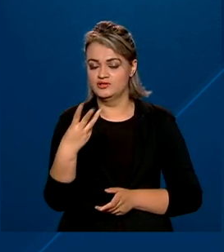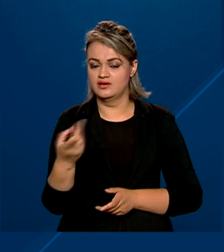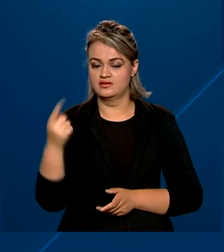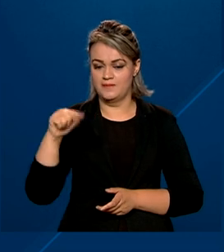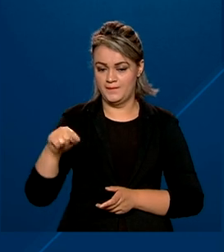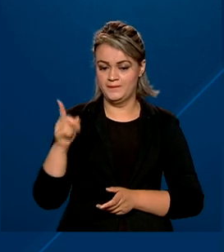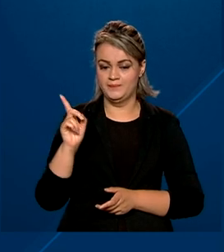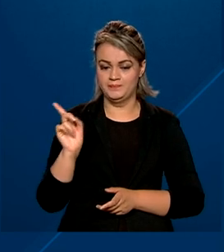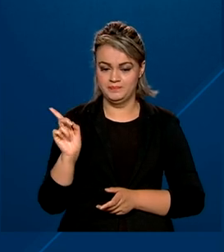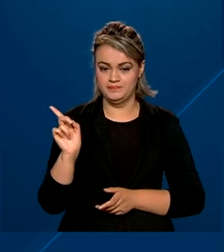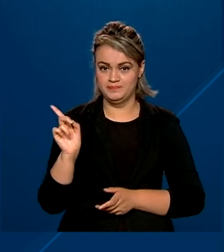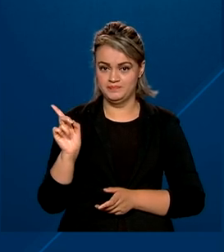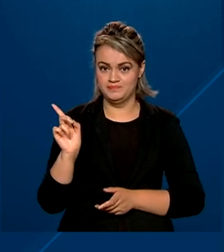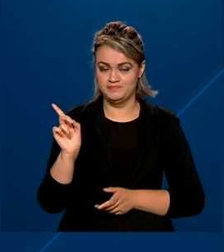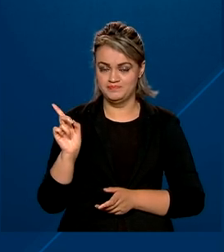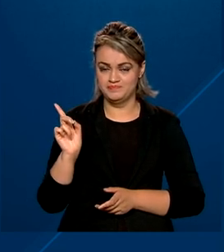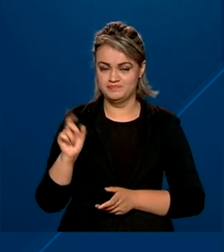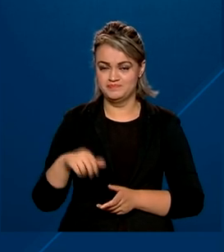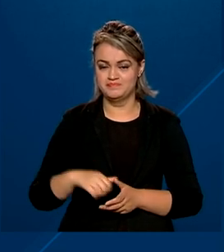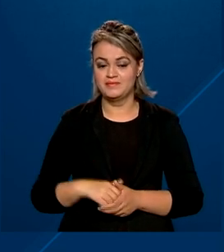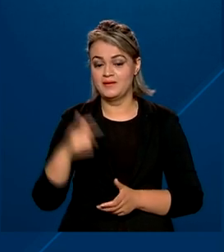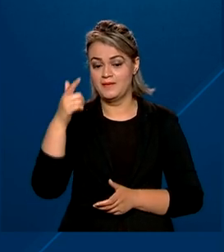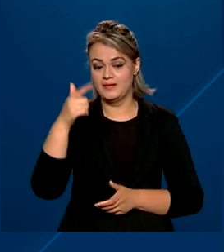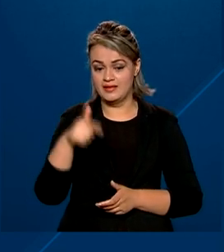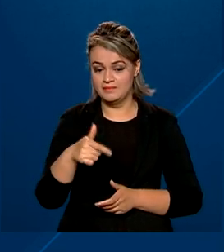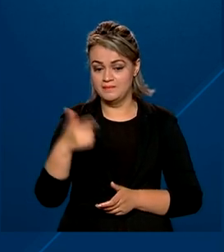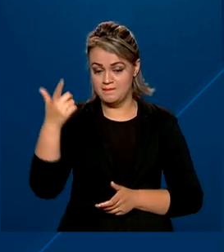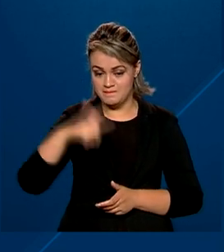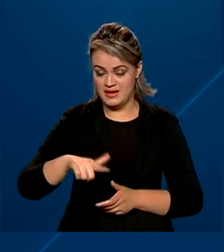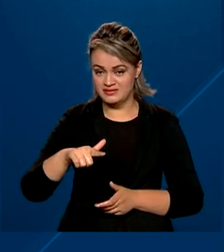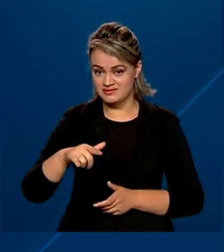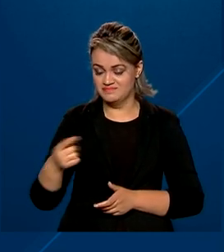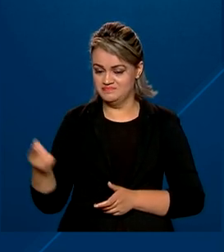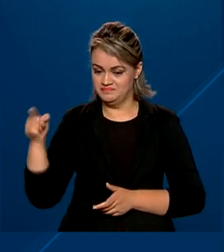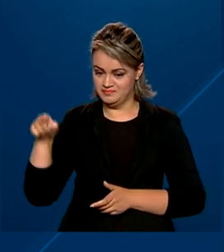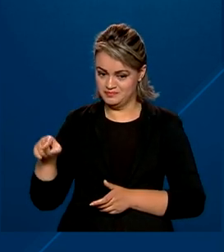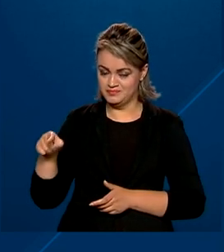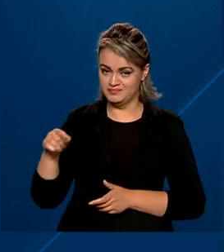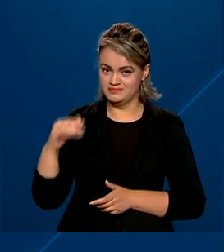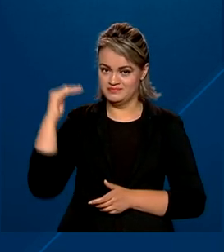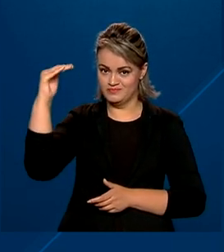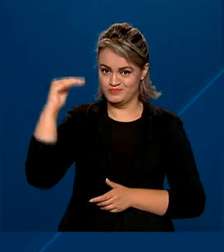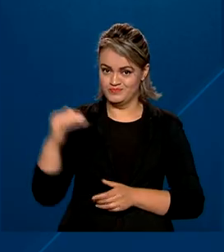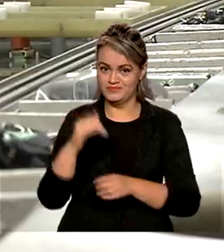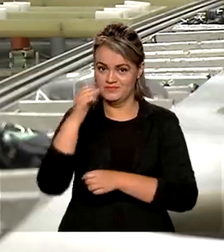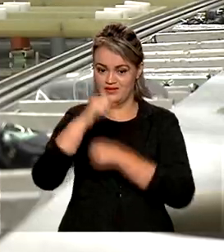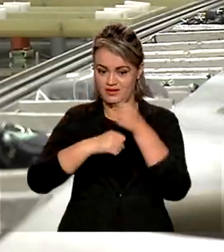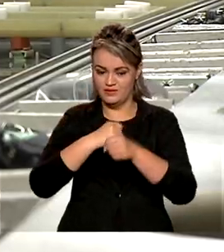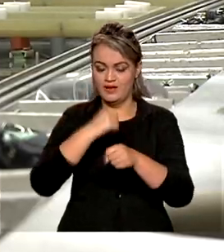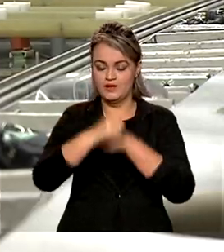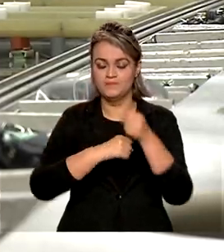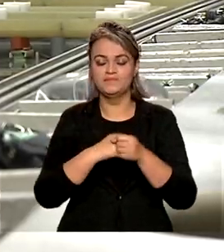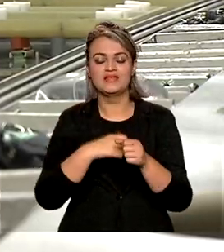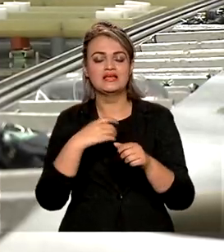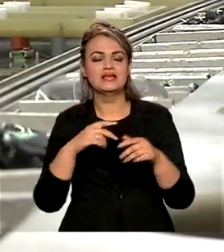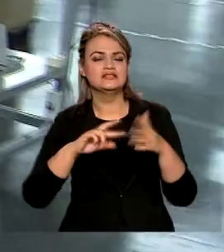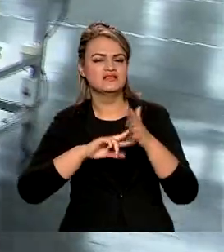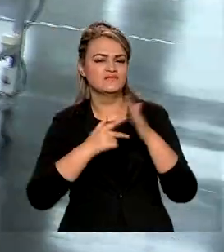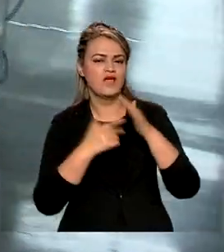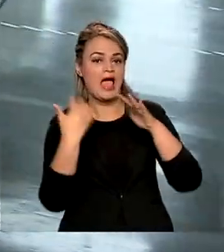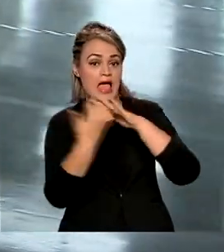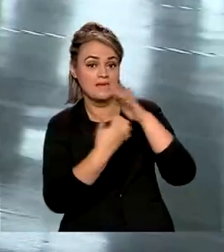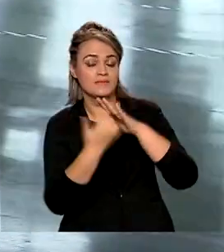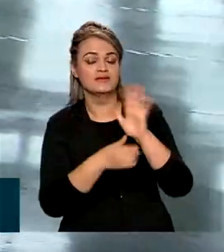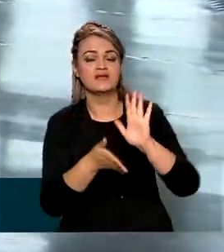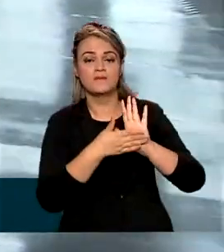,6 bilhão e mais de R 2 bilhões em 2024. Para as empresas, o projeto